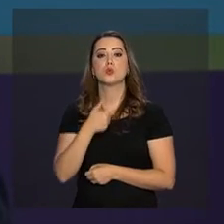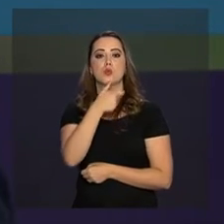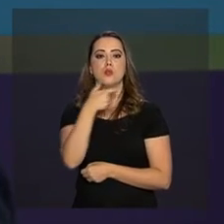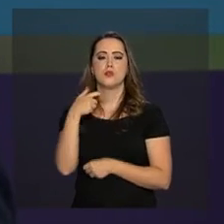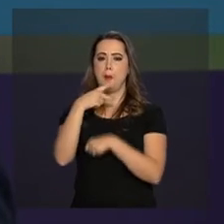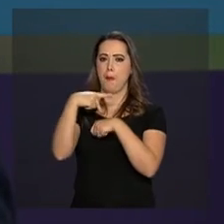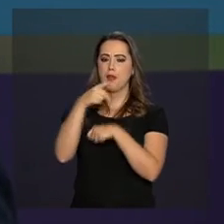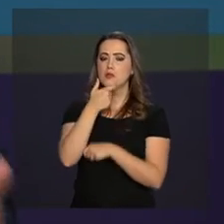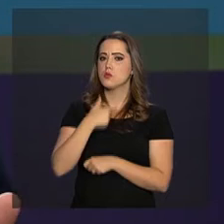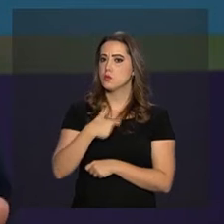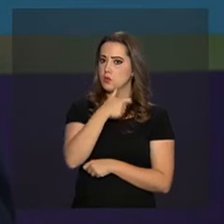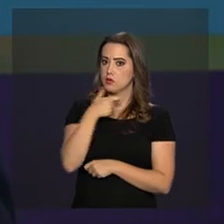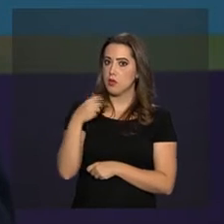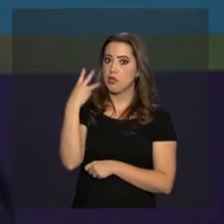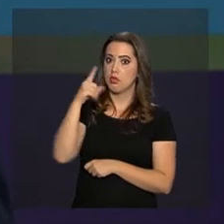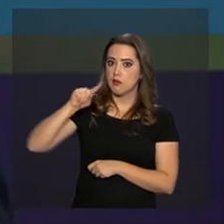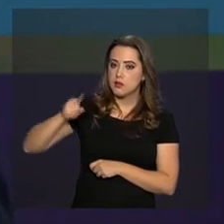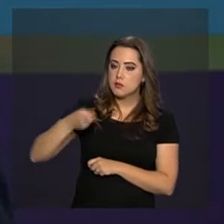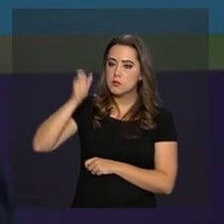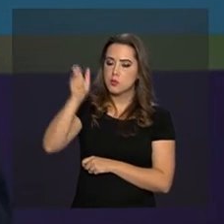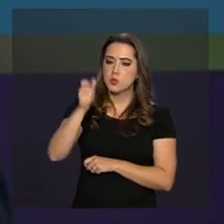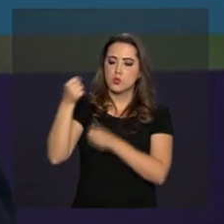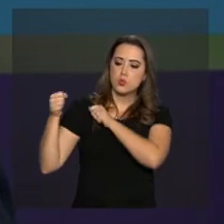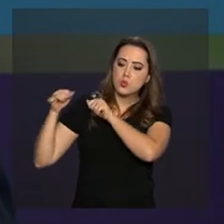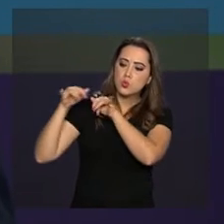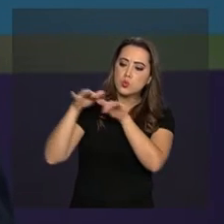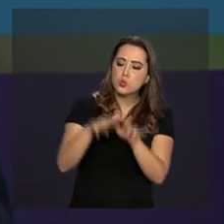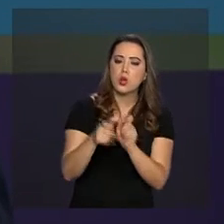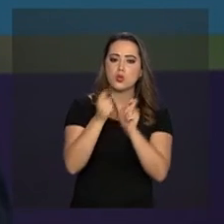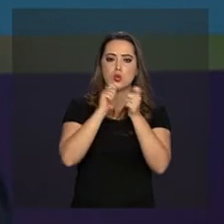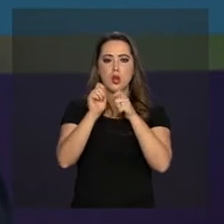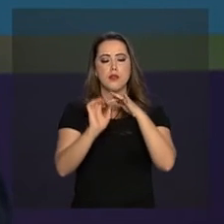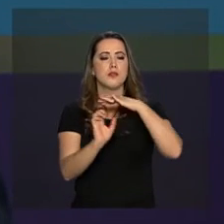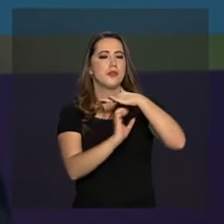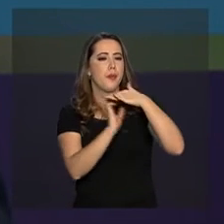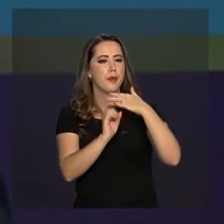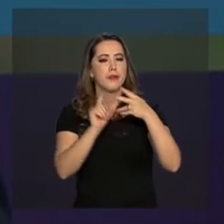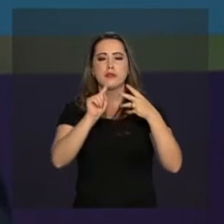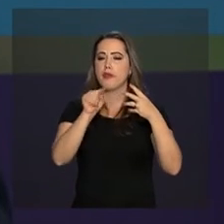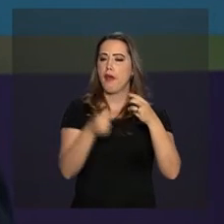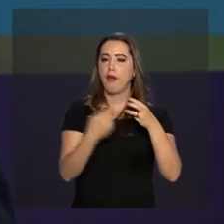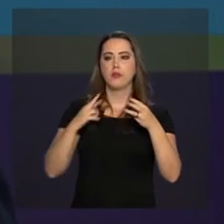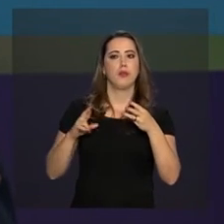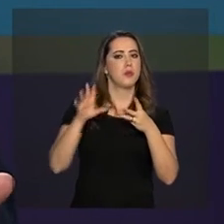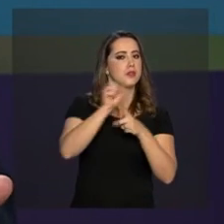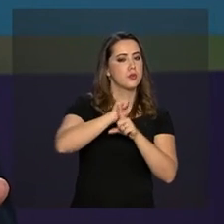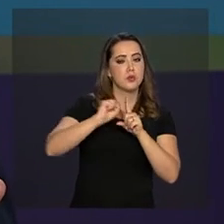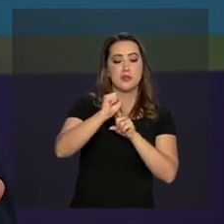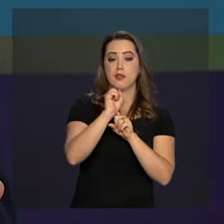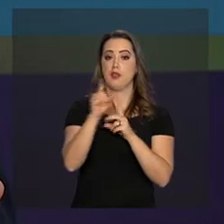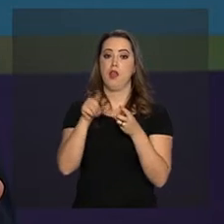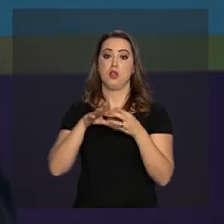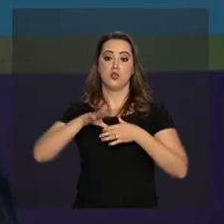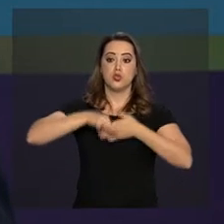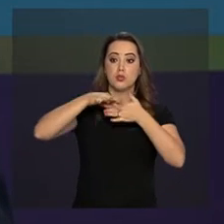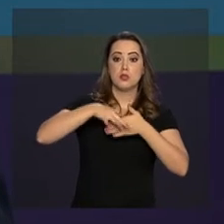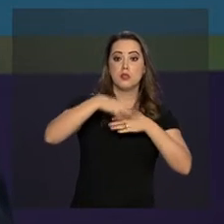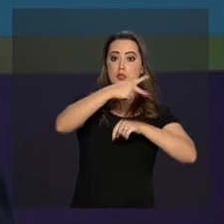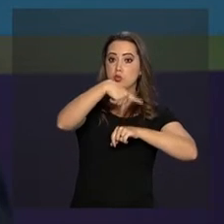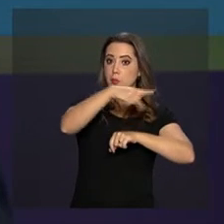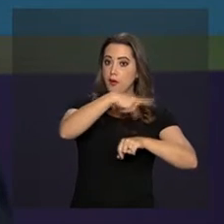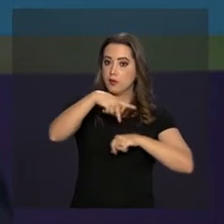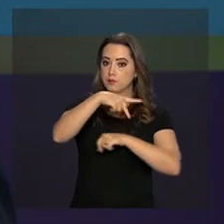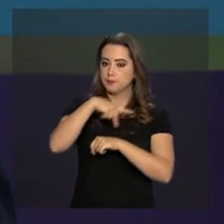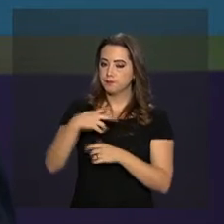no evento, entre empresários, jornalistas, acadêmicos, representantes da sociedade civil e líderes mundiais. O